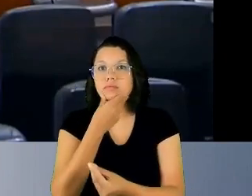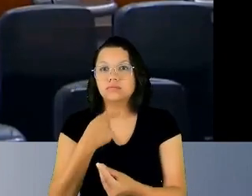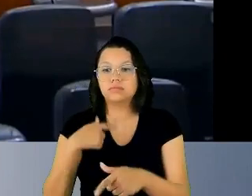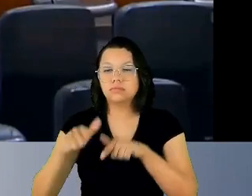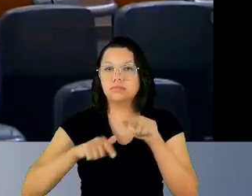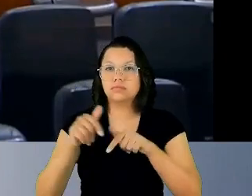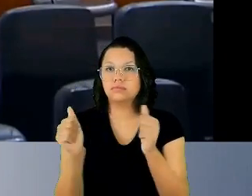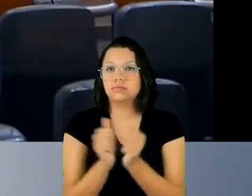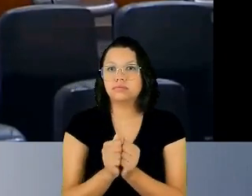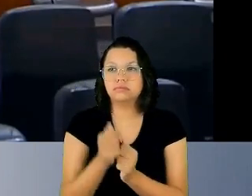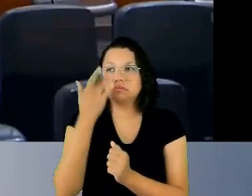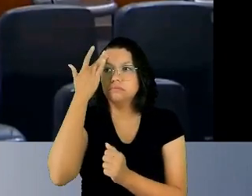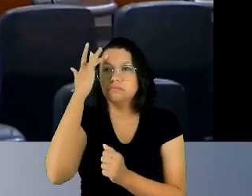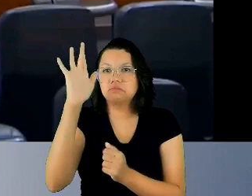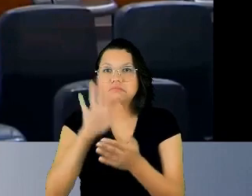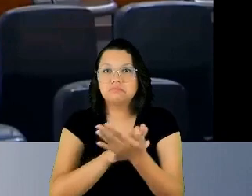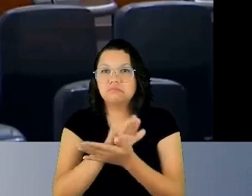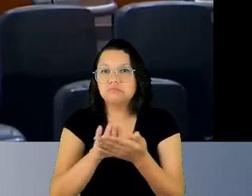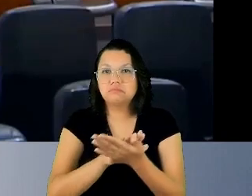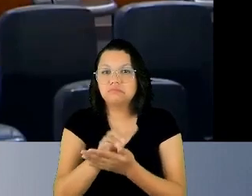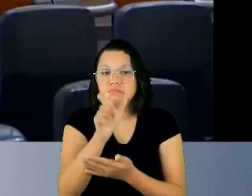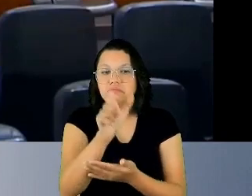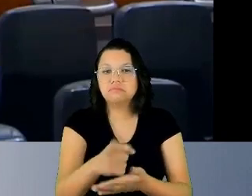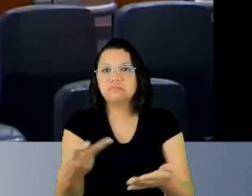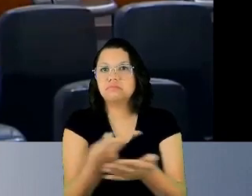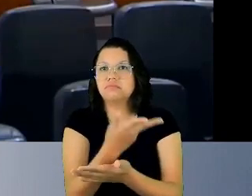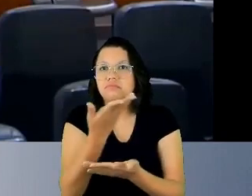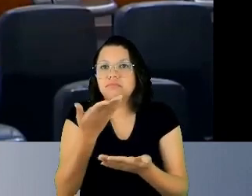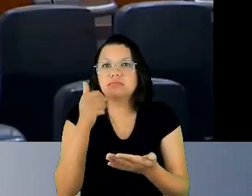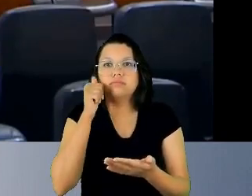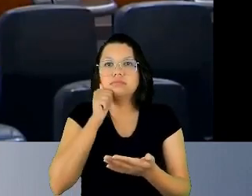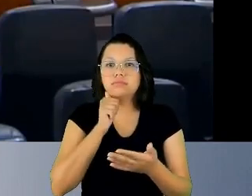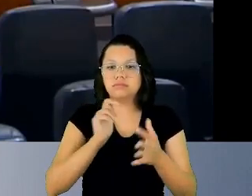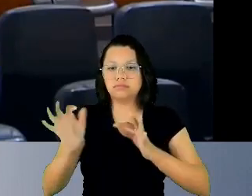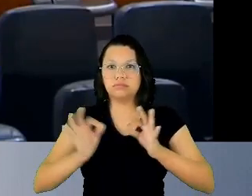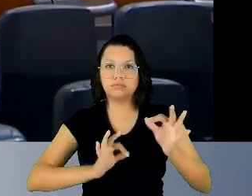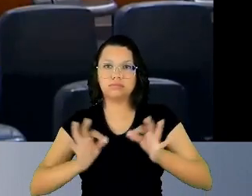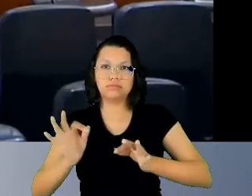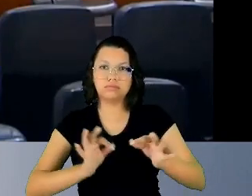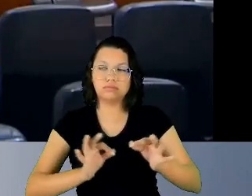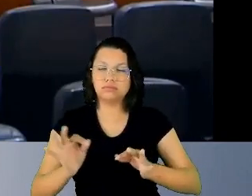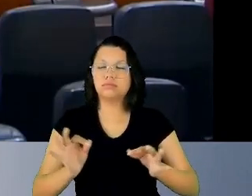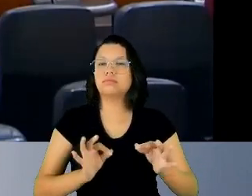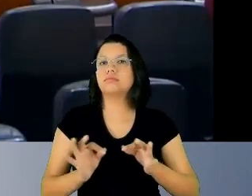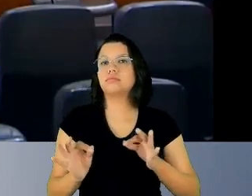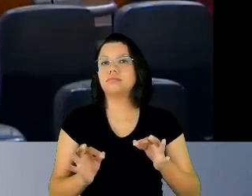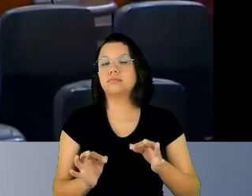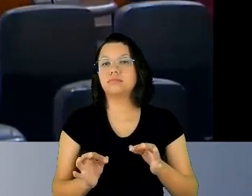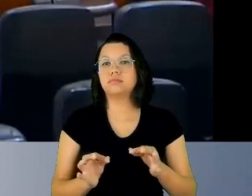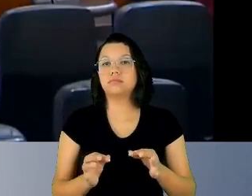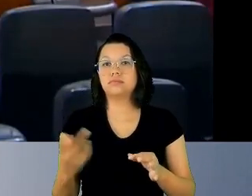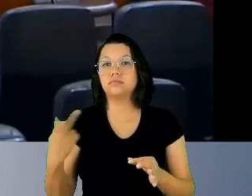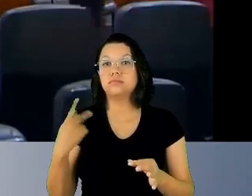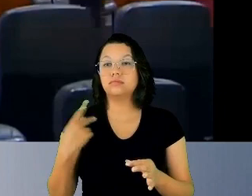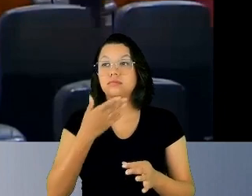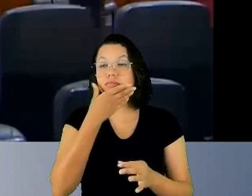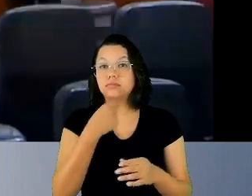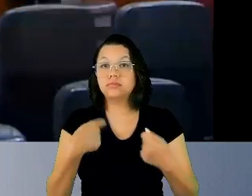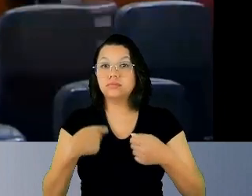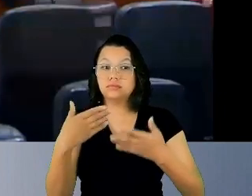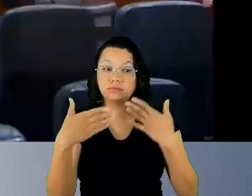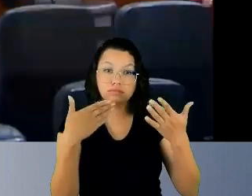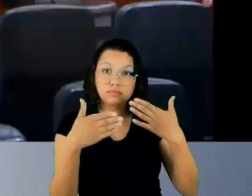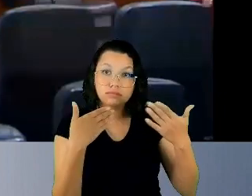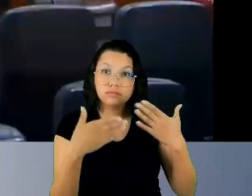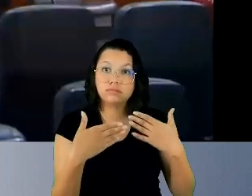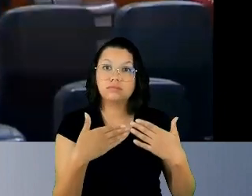não fazem a mínima ideia de que isso está acontecendo, que as mulheres estão se organizando, que nós temos que conversar entre nós, conversar com as